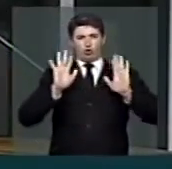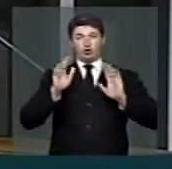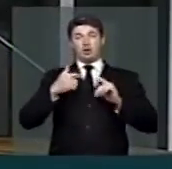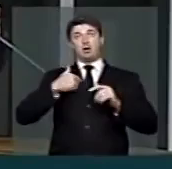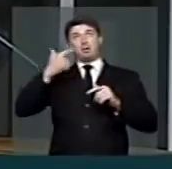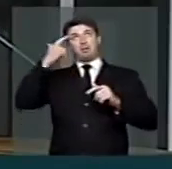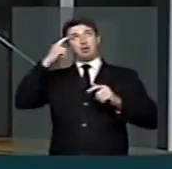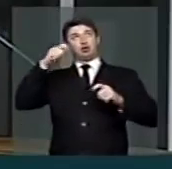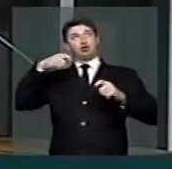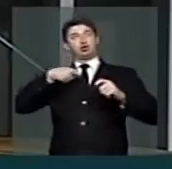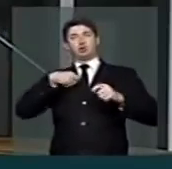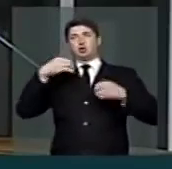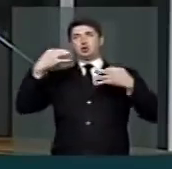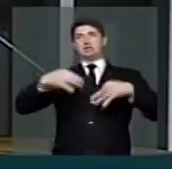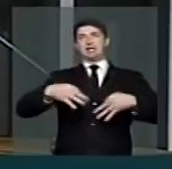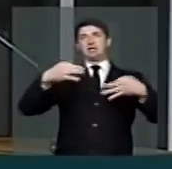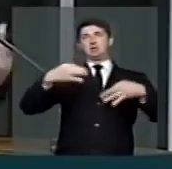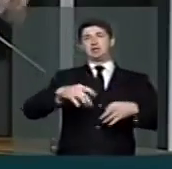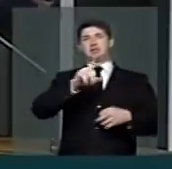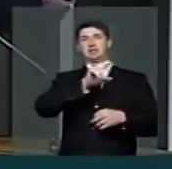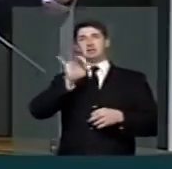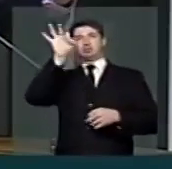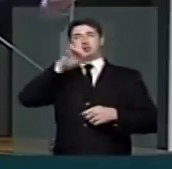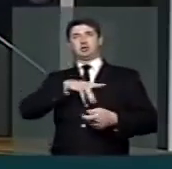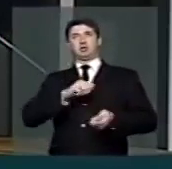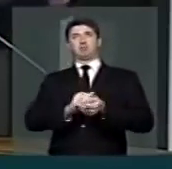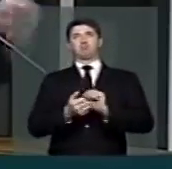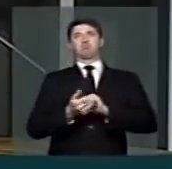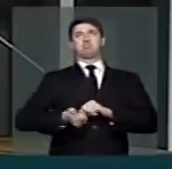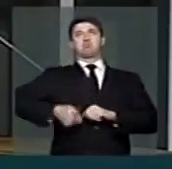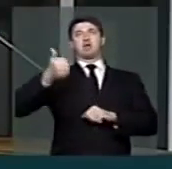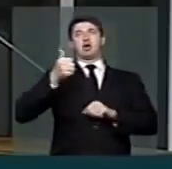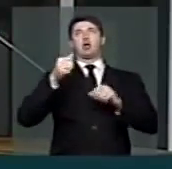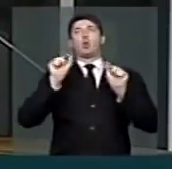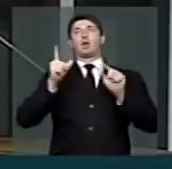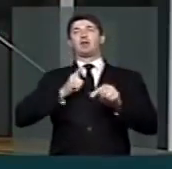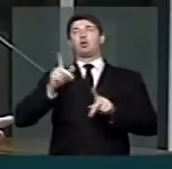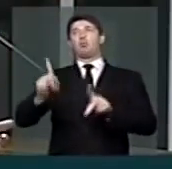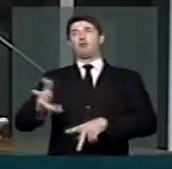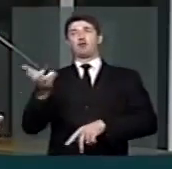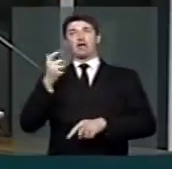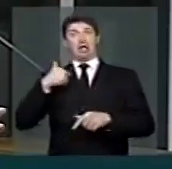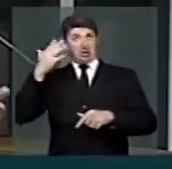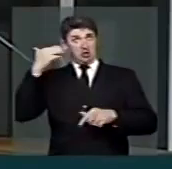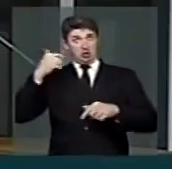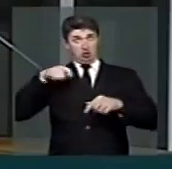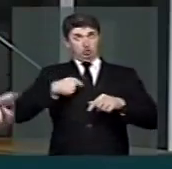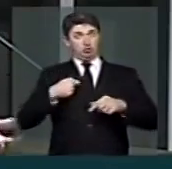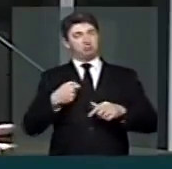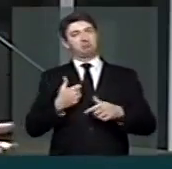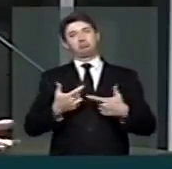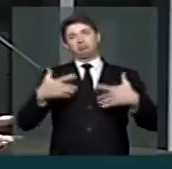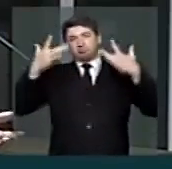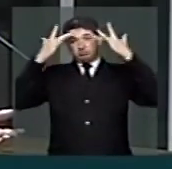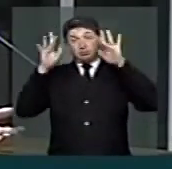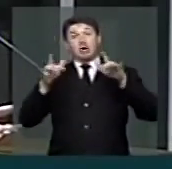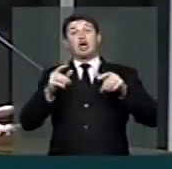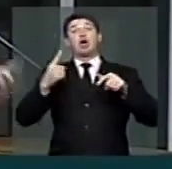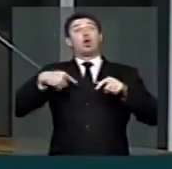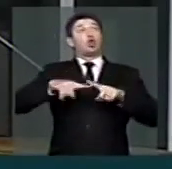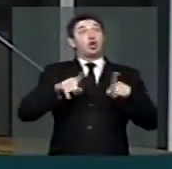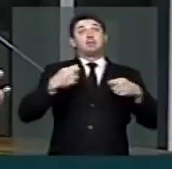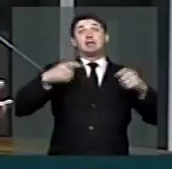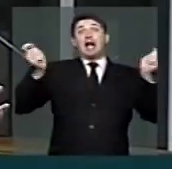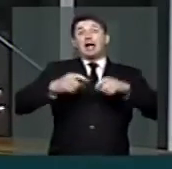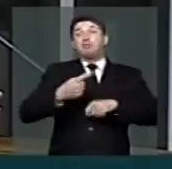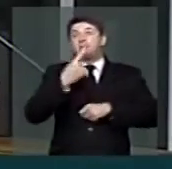que eu estou totalmente, 100% adequado às demandas que vêm da rua. Mas nós precisamos mudar. Eu também tenho que ter essa capacidade,